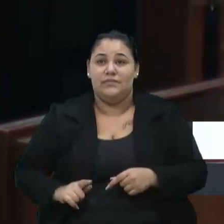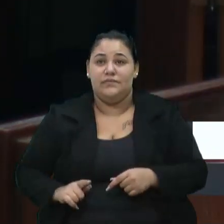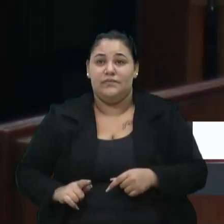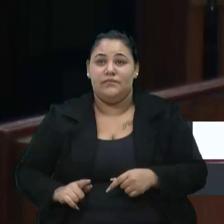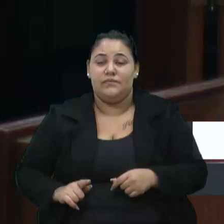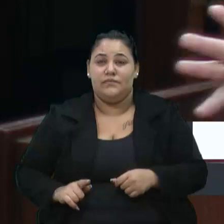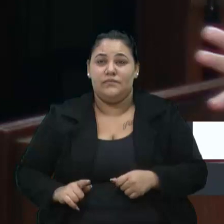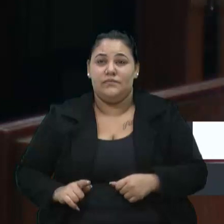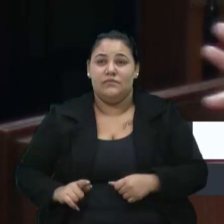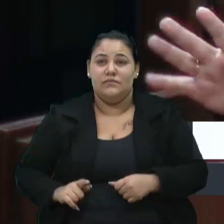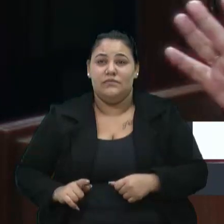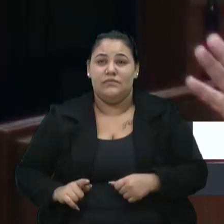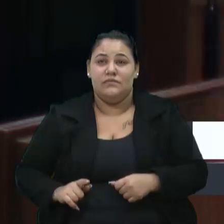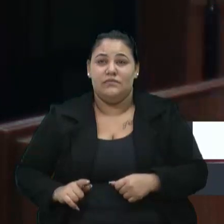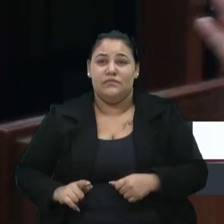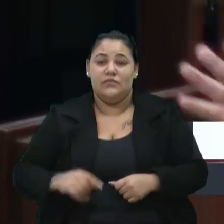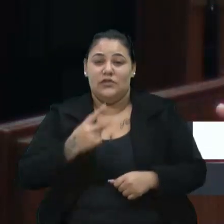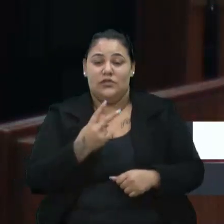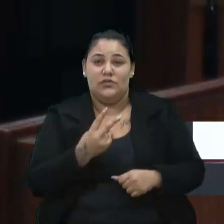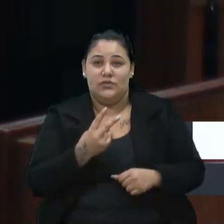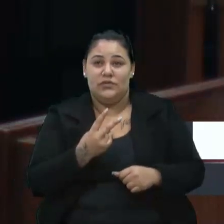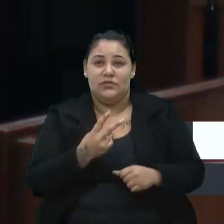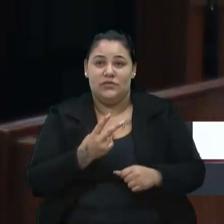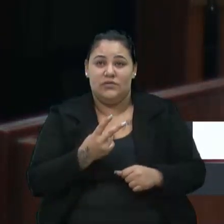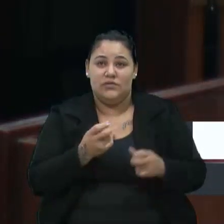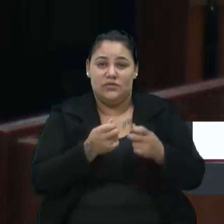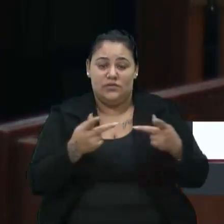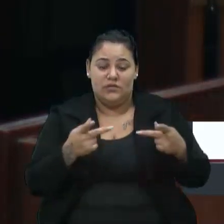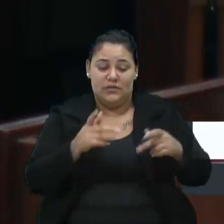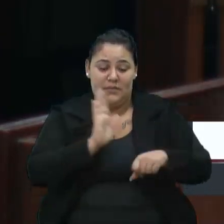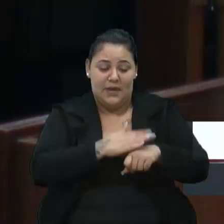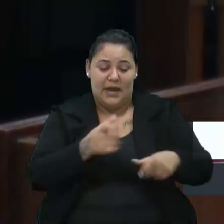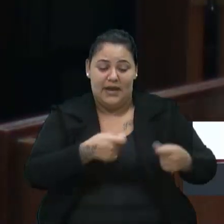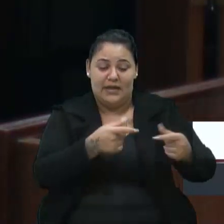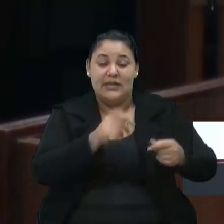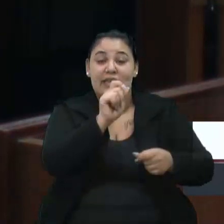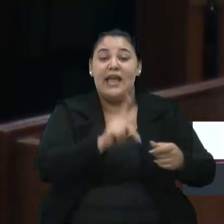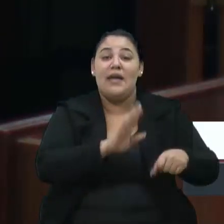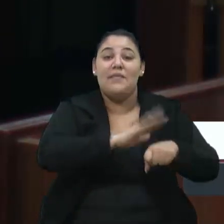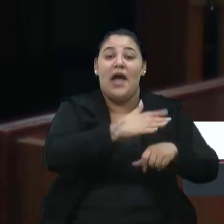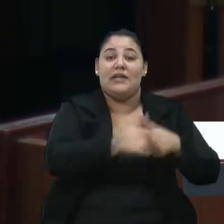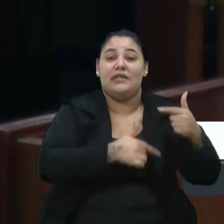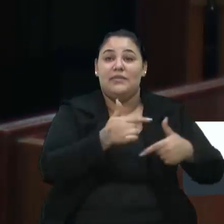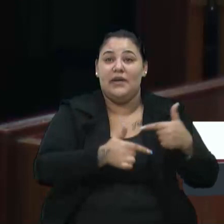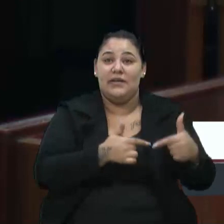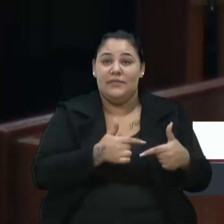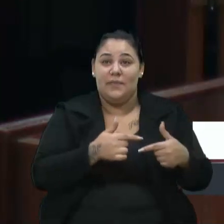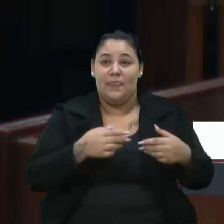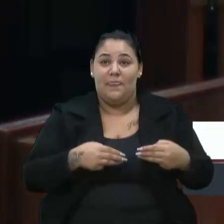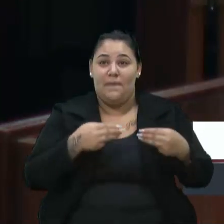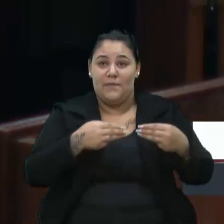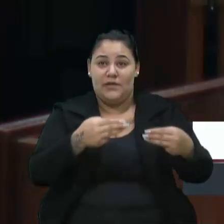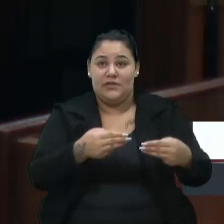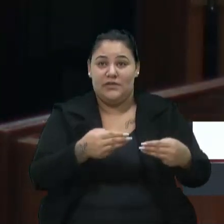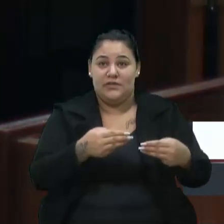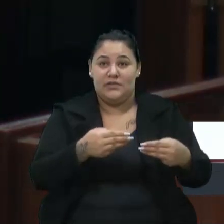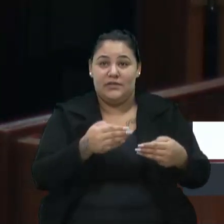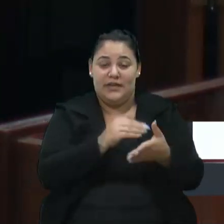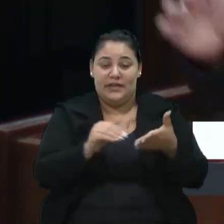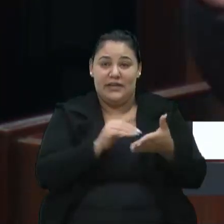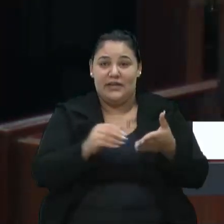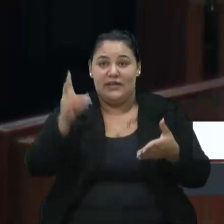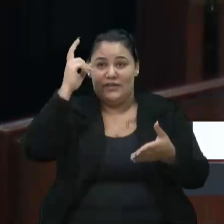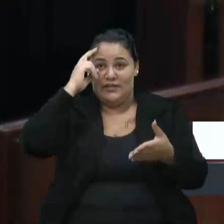funções que mais gastam nesse governo. Primeiro, quem mais trabalha? Quem mais trabalha é o Ministério da Cultura, né,